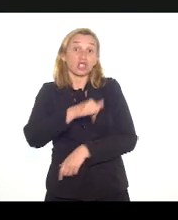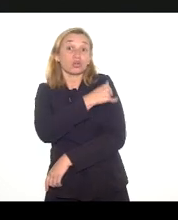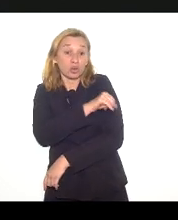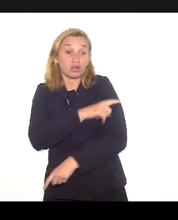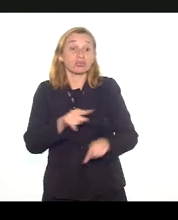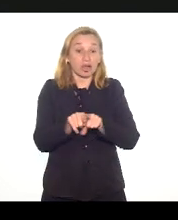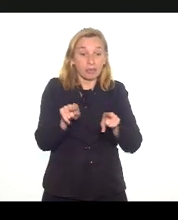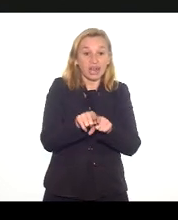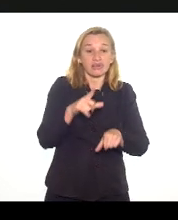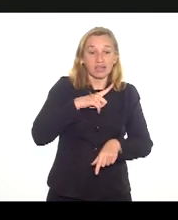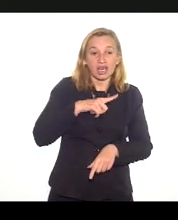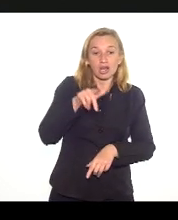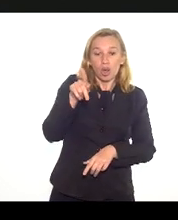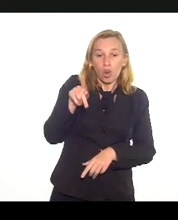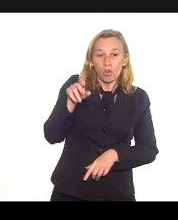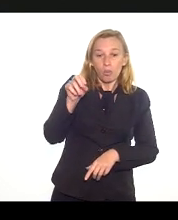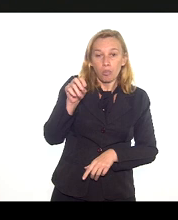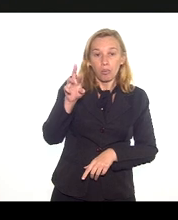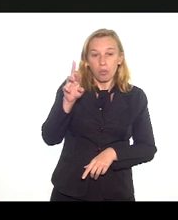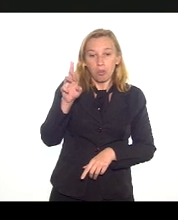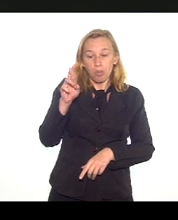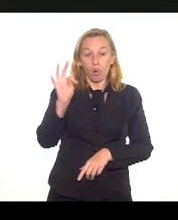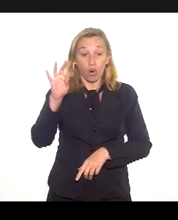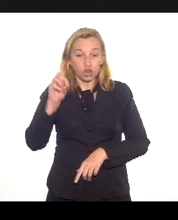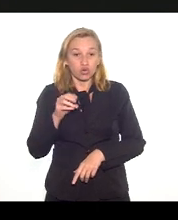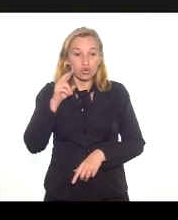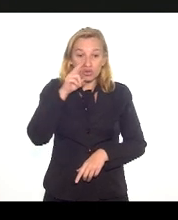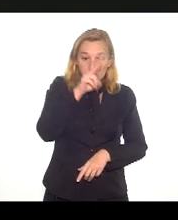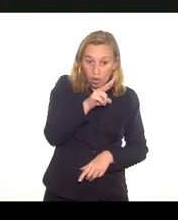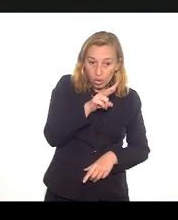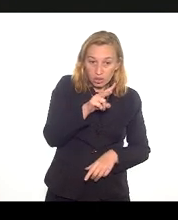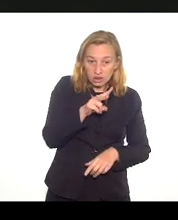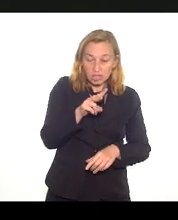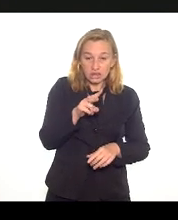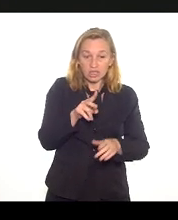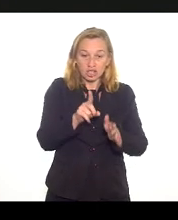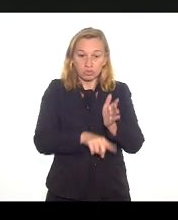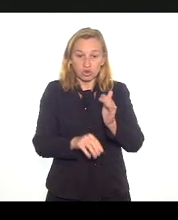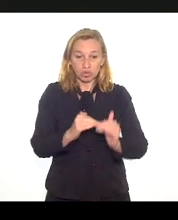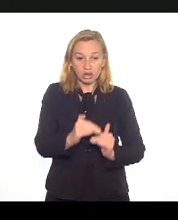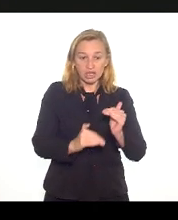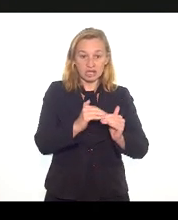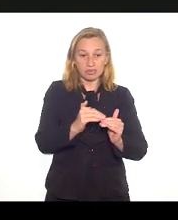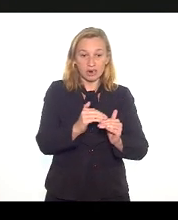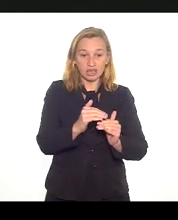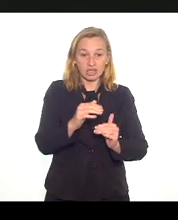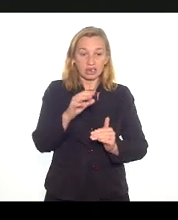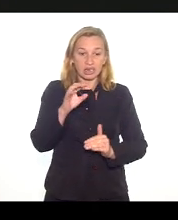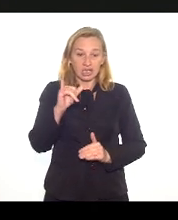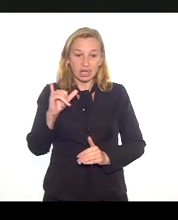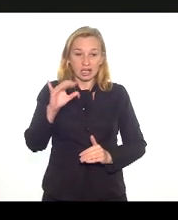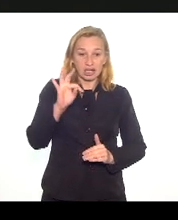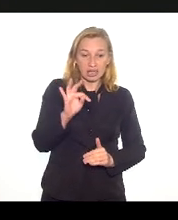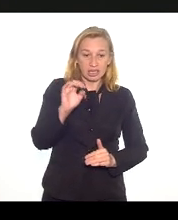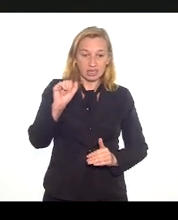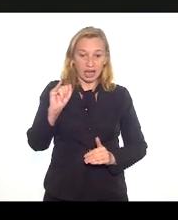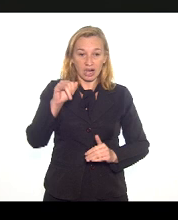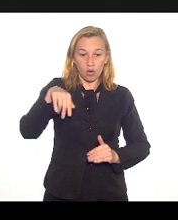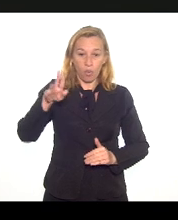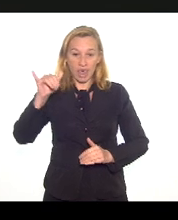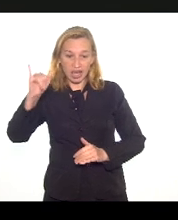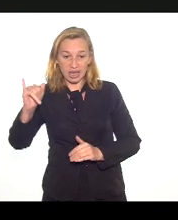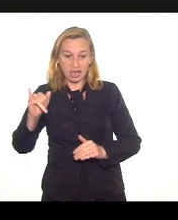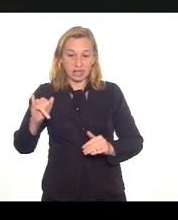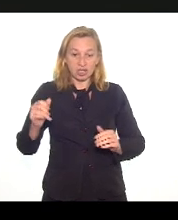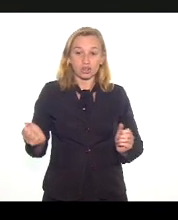e acaba, às vezes, até boicotando principalmente o crescimento lá de Itaguaí e a precisa discutir um jogo de ganha-ganha de forma republicana sobre